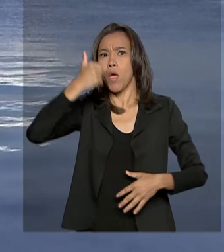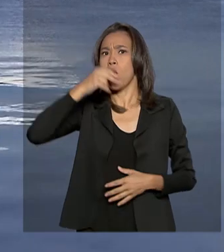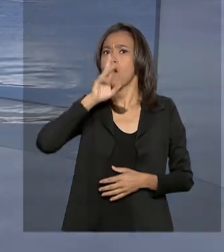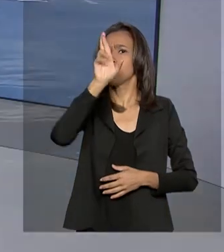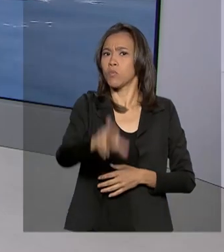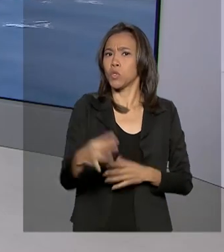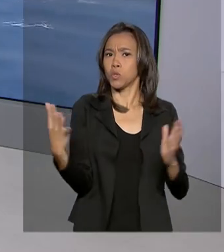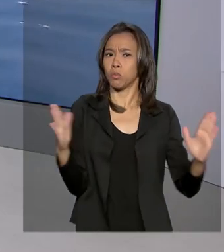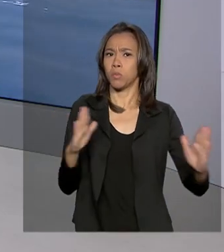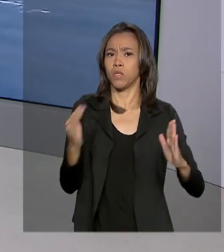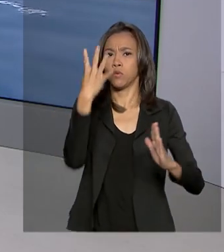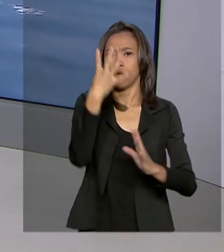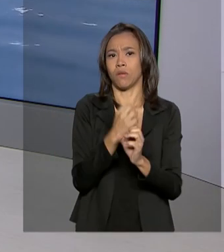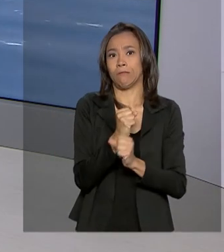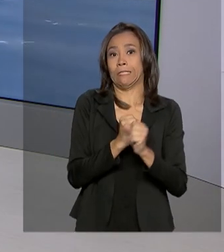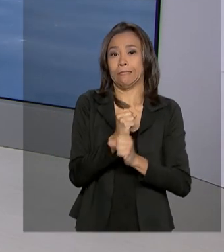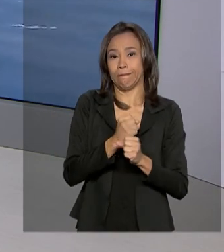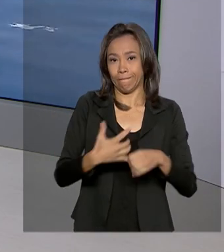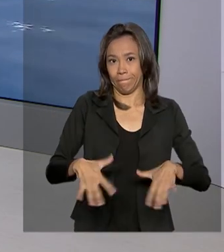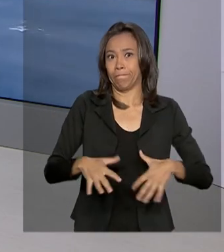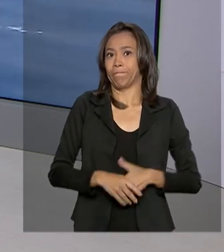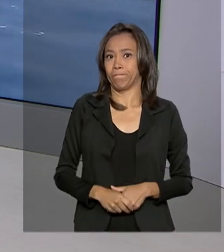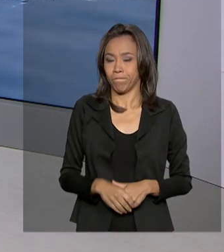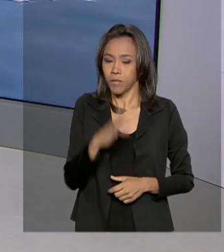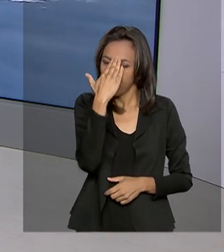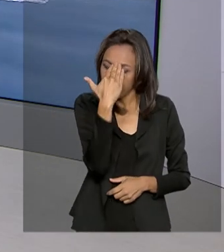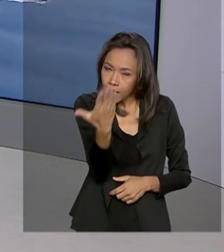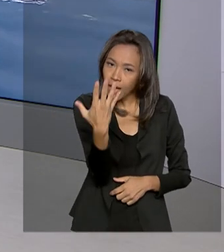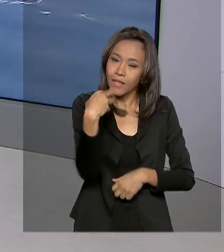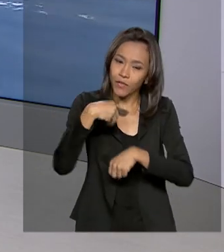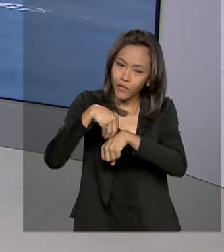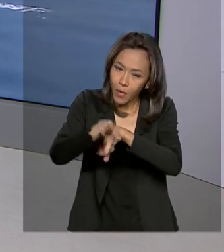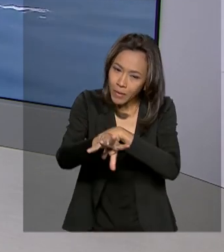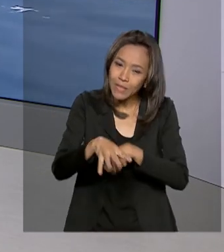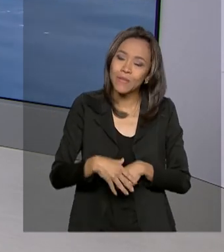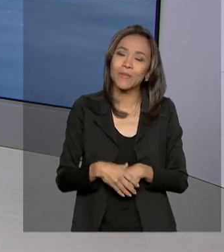Voltamos contigo, Renata. Obrigada, Alessandra, pelas suas informações ao vivo, direto do Rio de Janeiro.